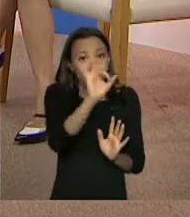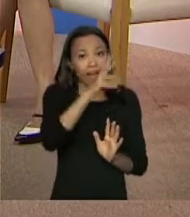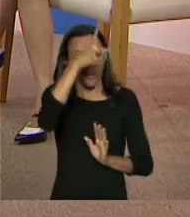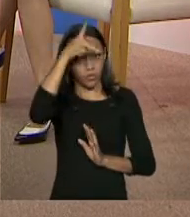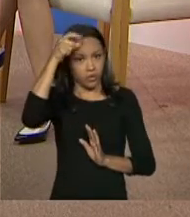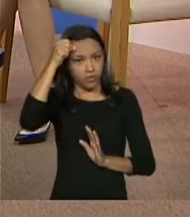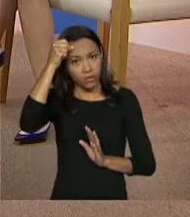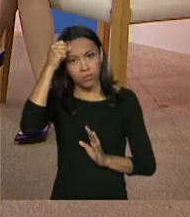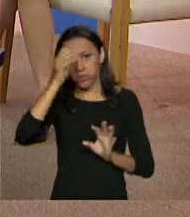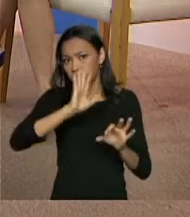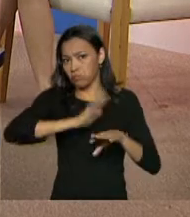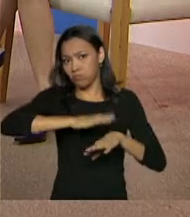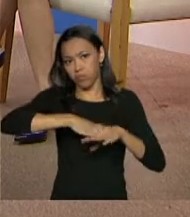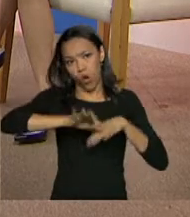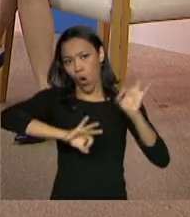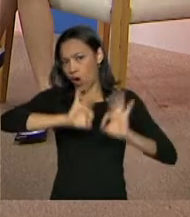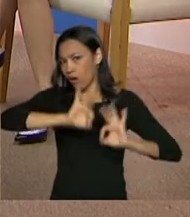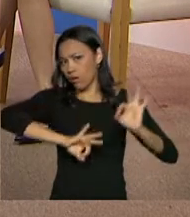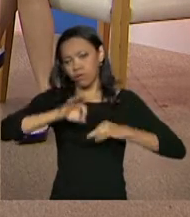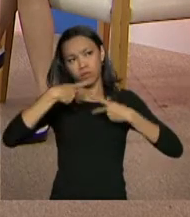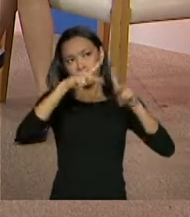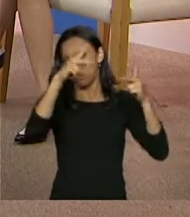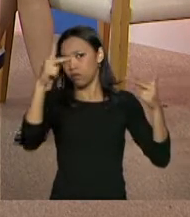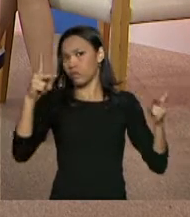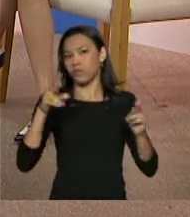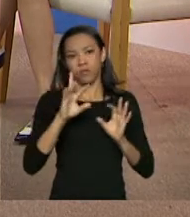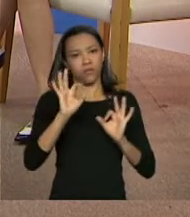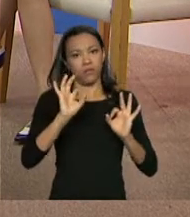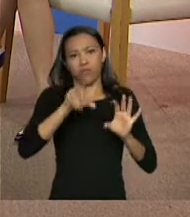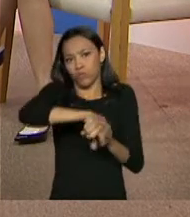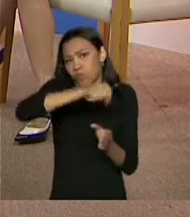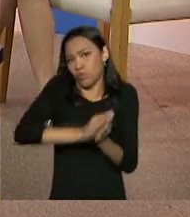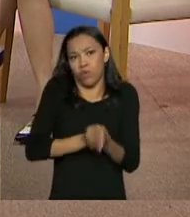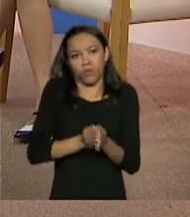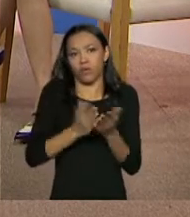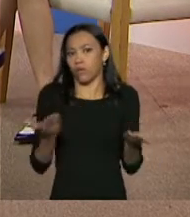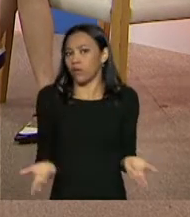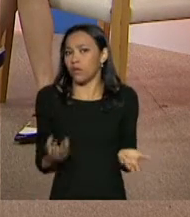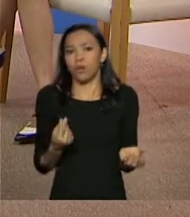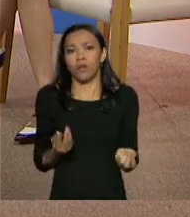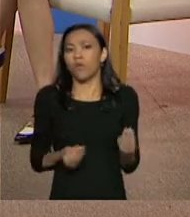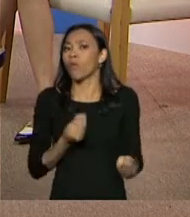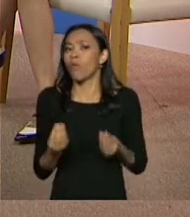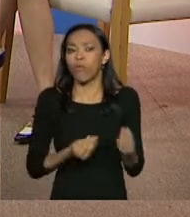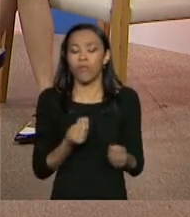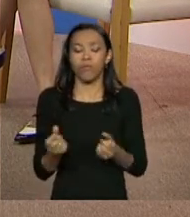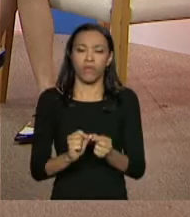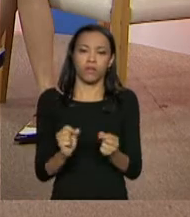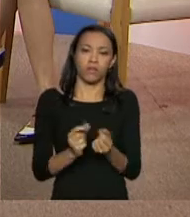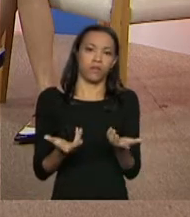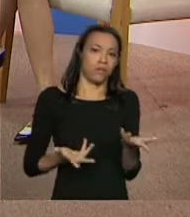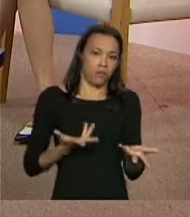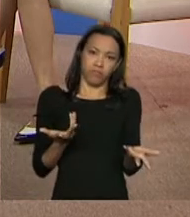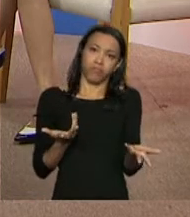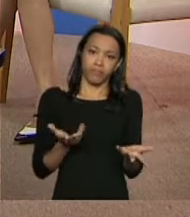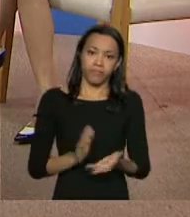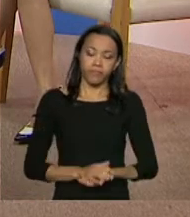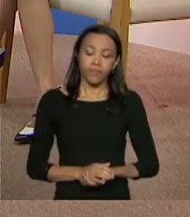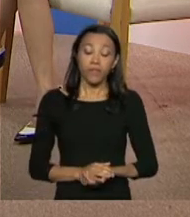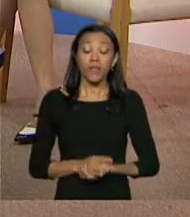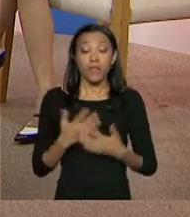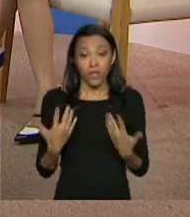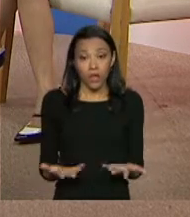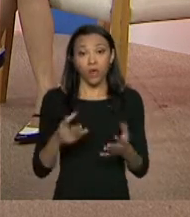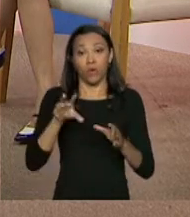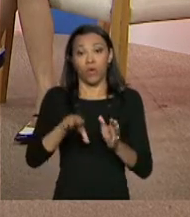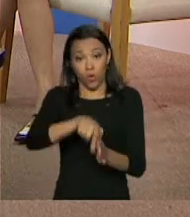grau de arbitrariedade, digamos, de você fazer o que você quer, né? Em termos de priorização das famílias. Aí o município